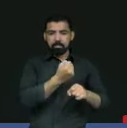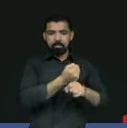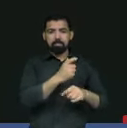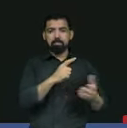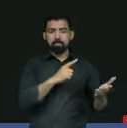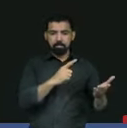um... Um, um, um... Obrigado. Obrigado.